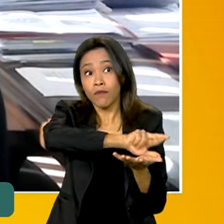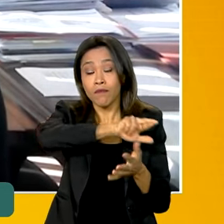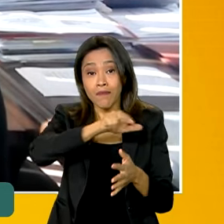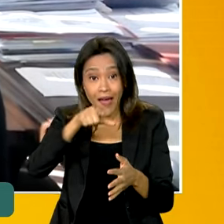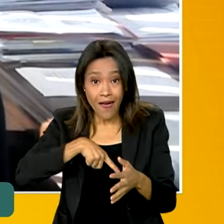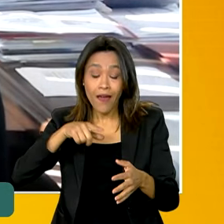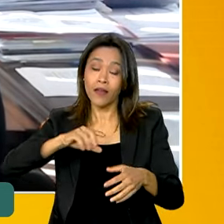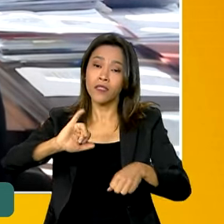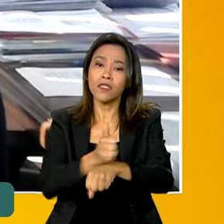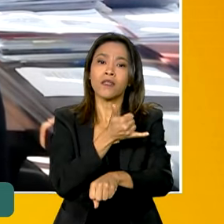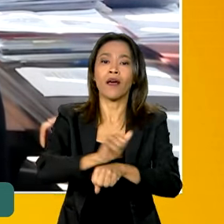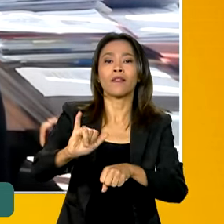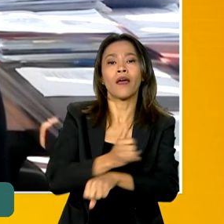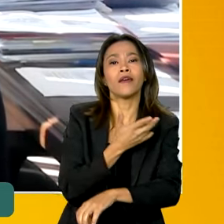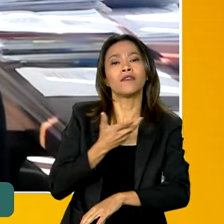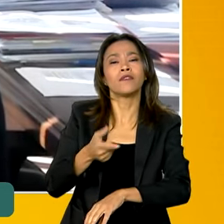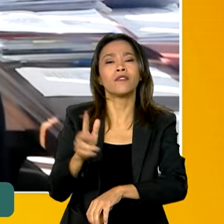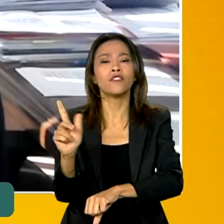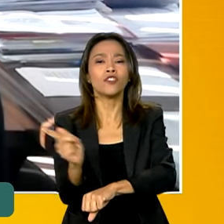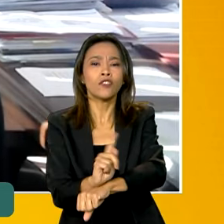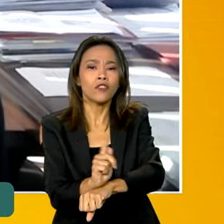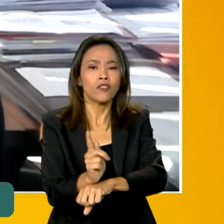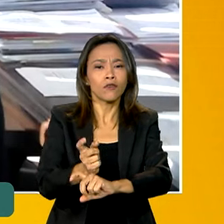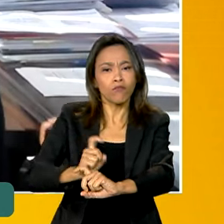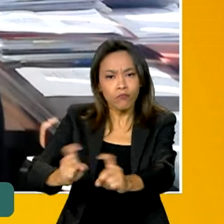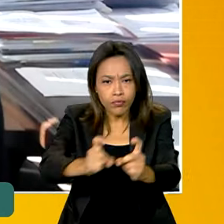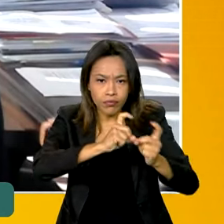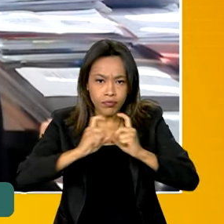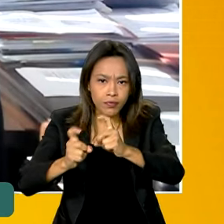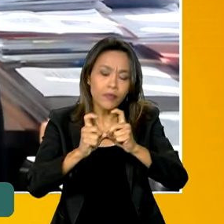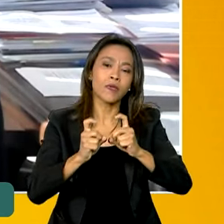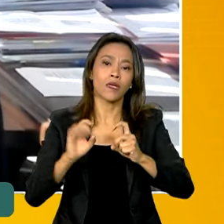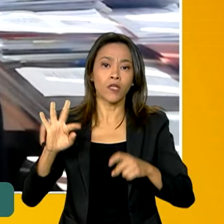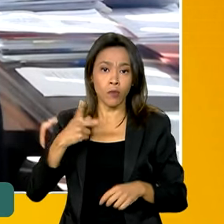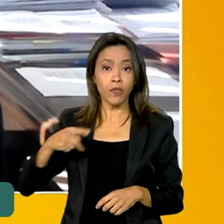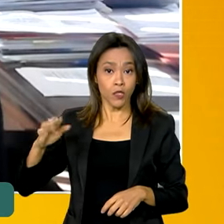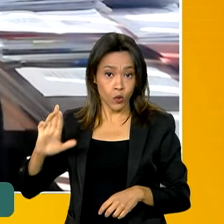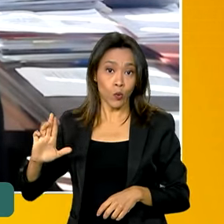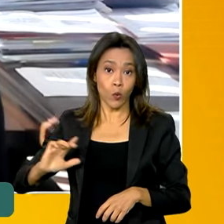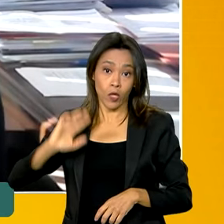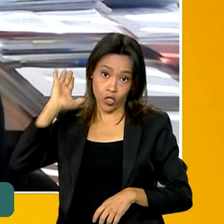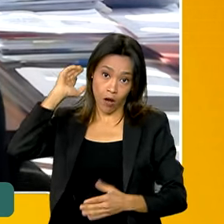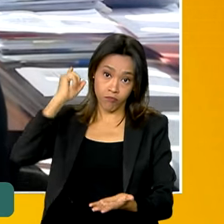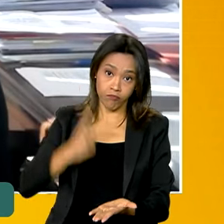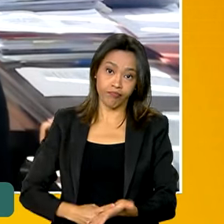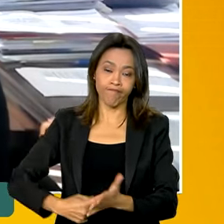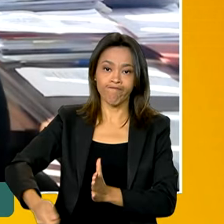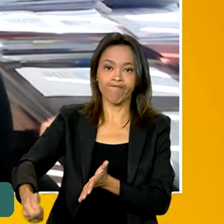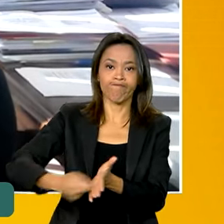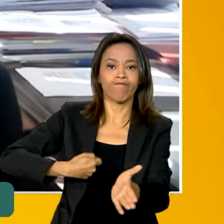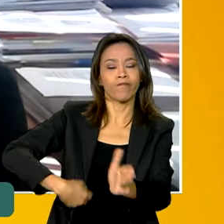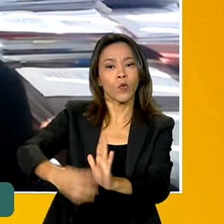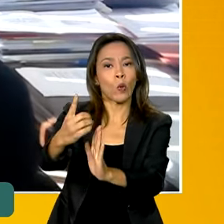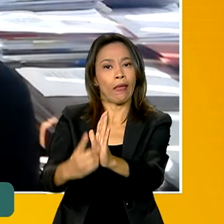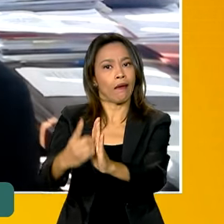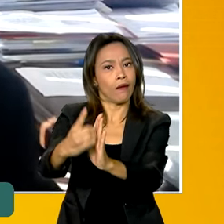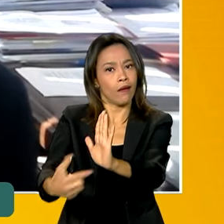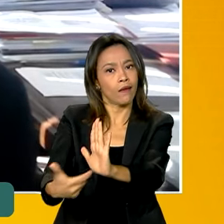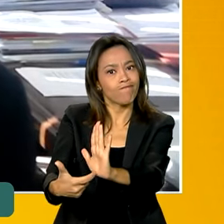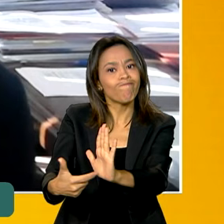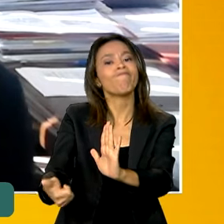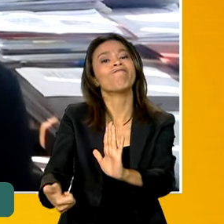gestão que o presidente Lula acaba de instalar por decreto, otorgando ao